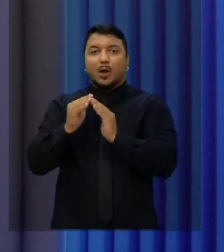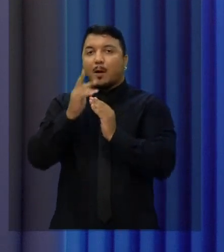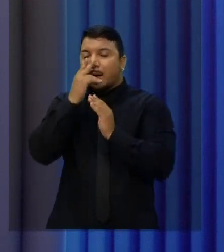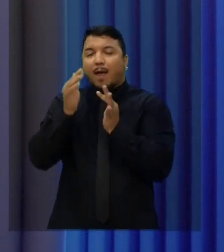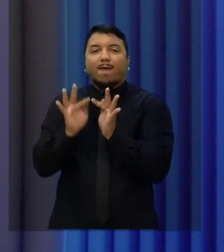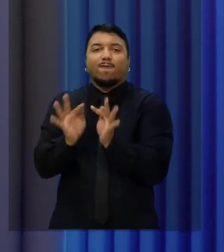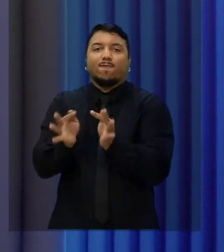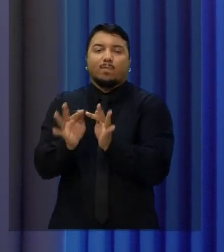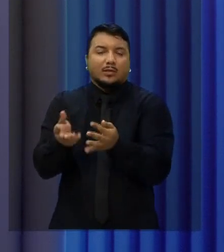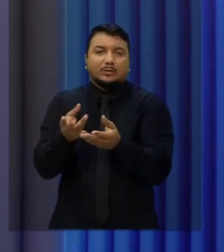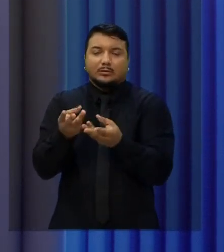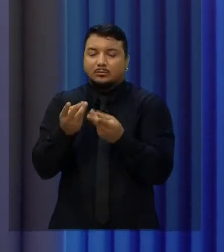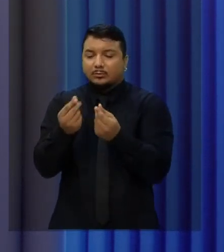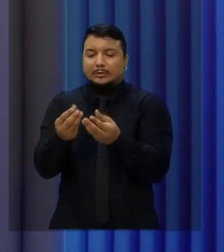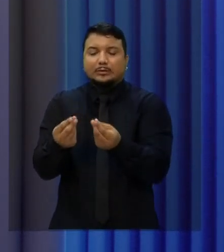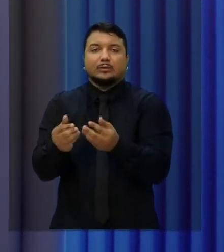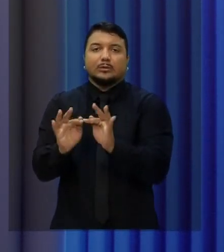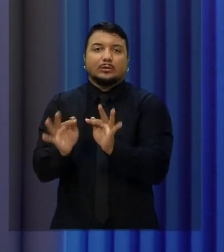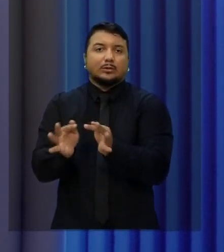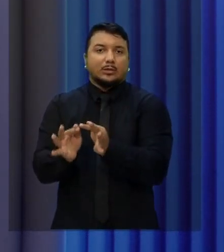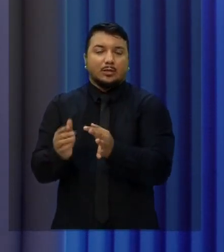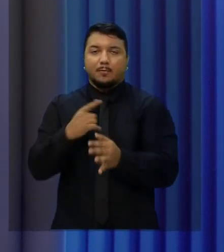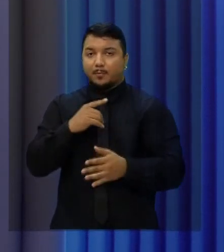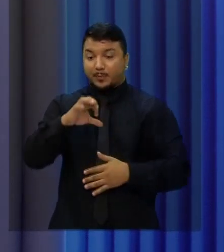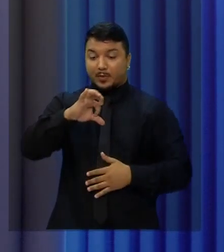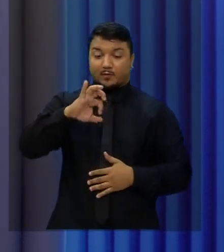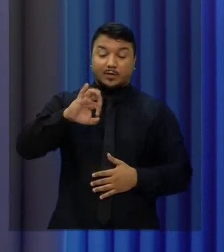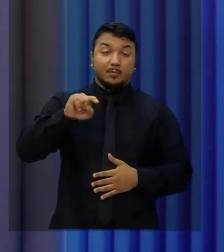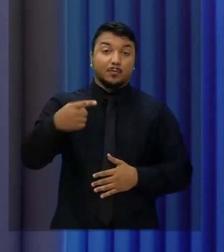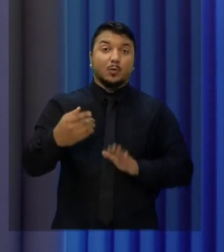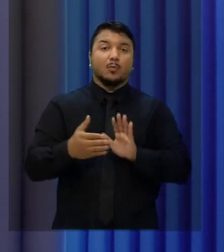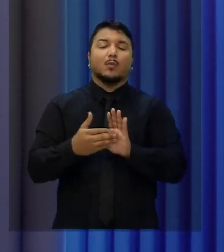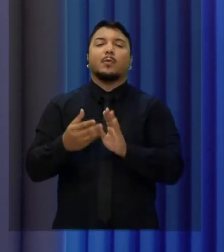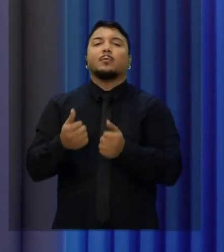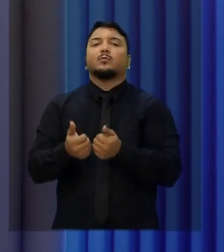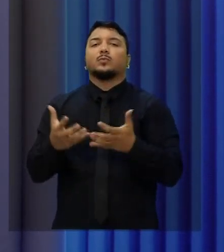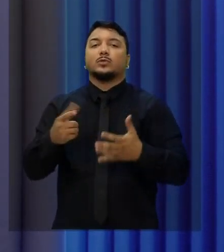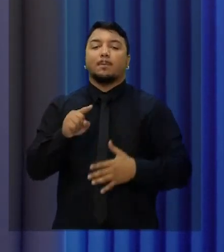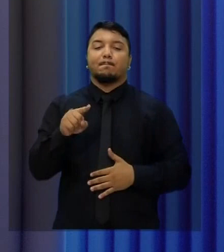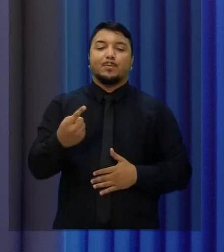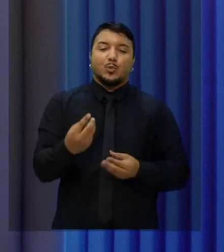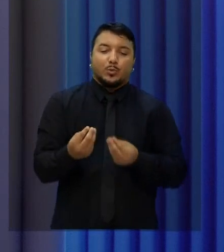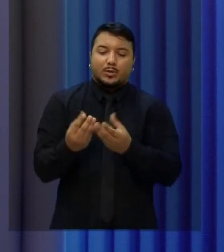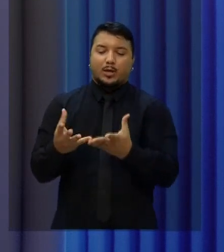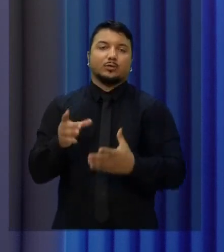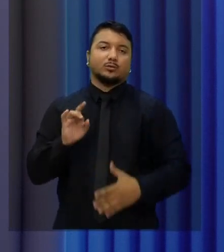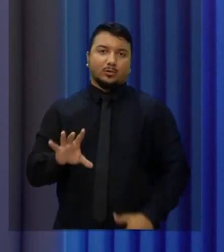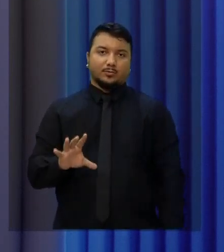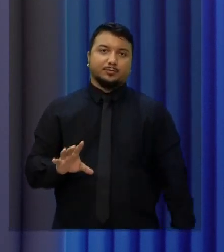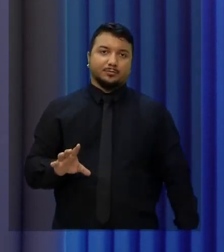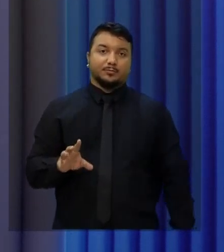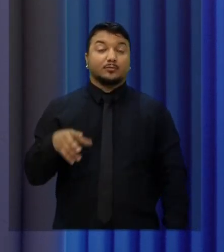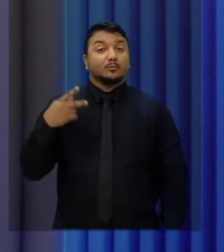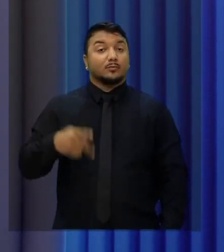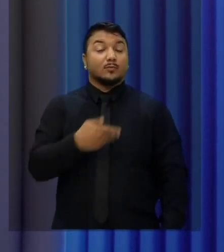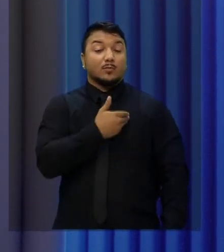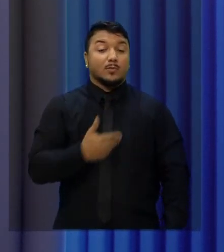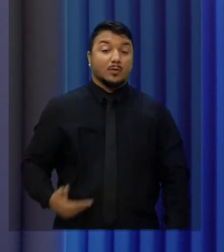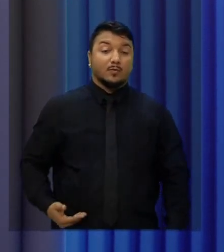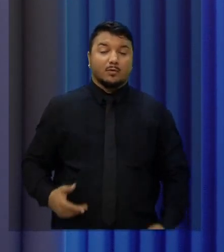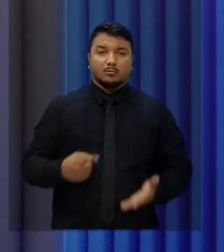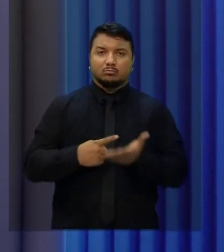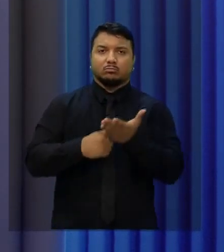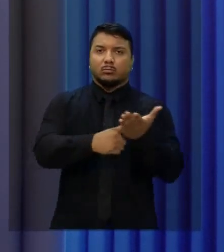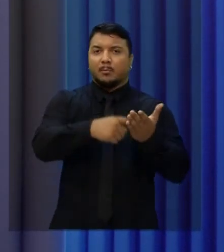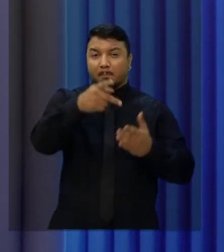Nenhuma dessas moradias foi entregue. Para ser mais exato, de 90 mil que foram prometidas, apenas mil foram entregues. No nosso governo, em parceria com qualquer